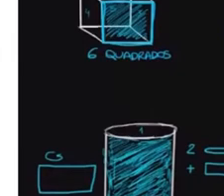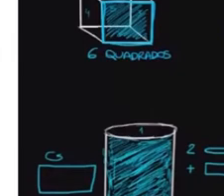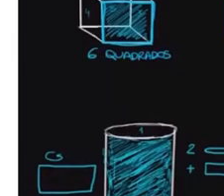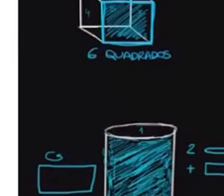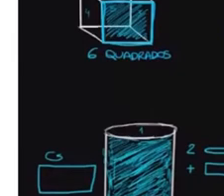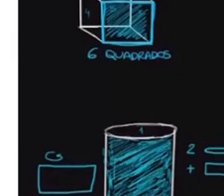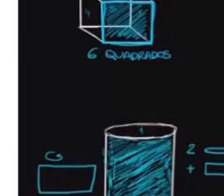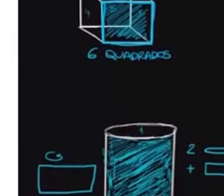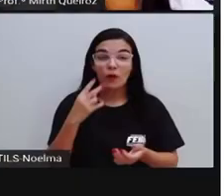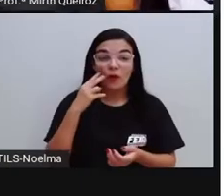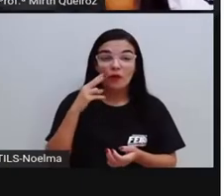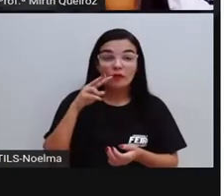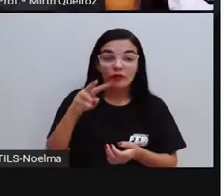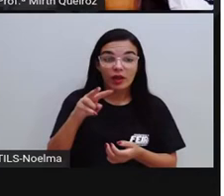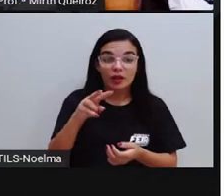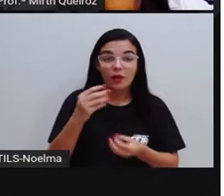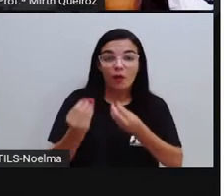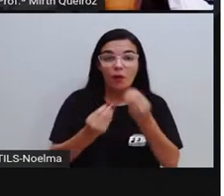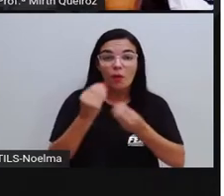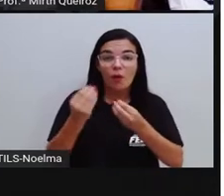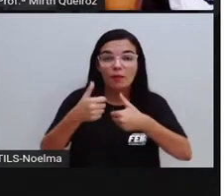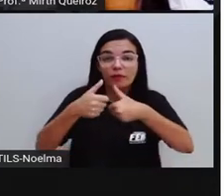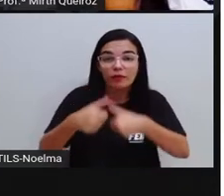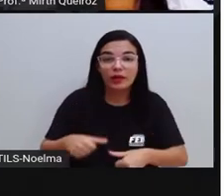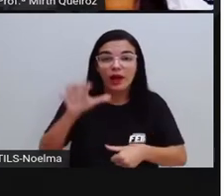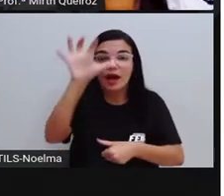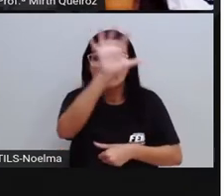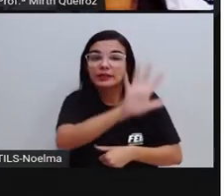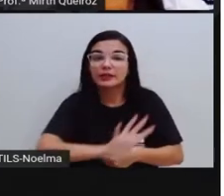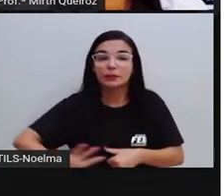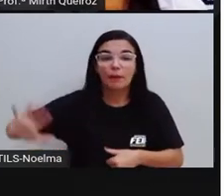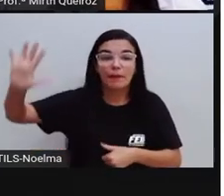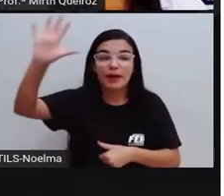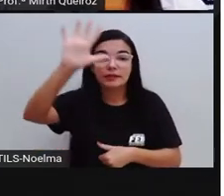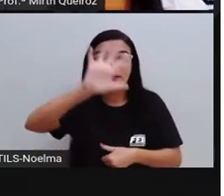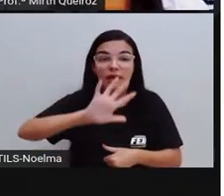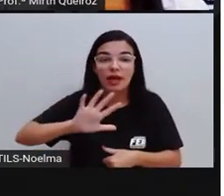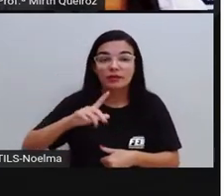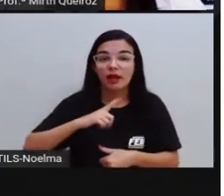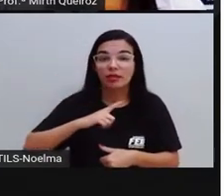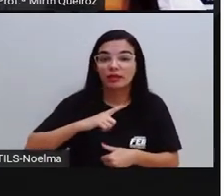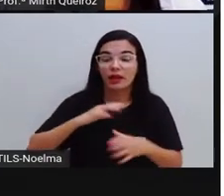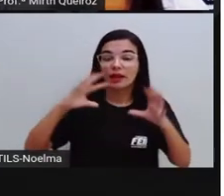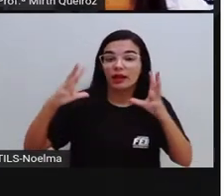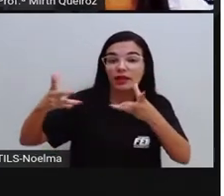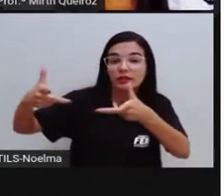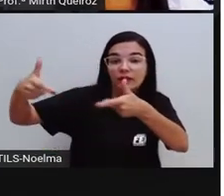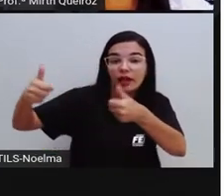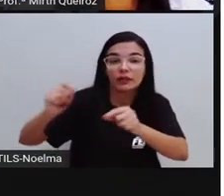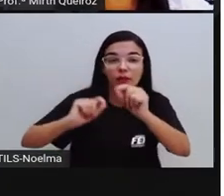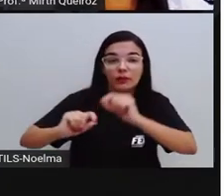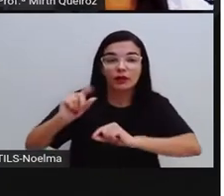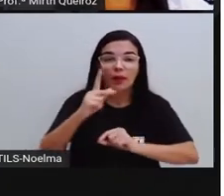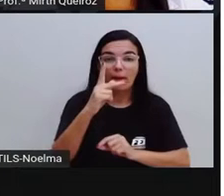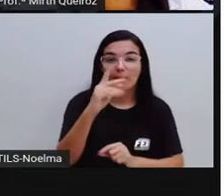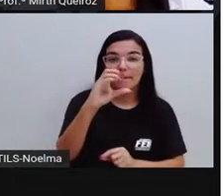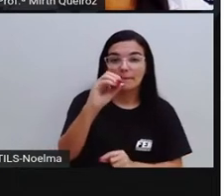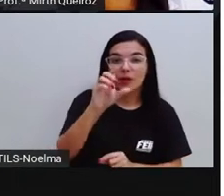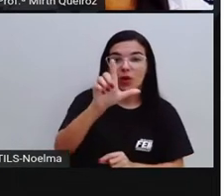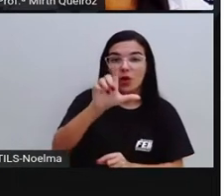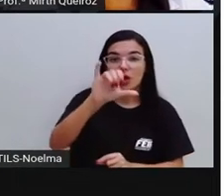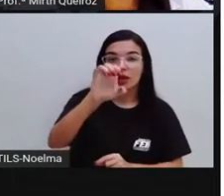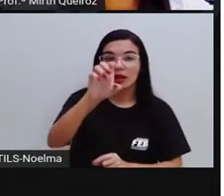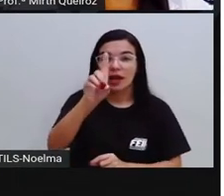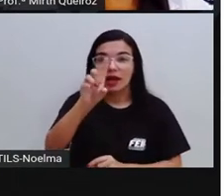o próximo vídeo. Elas podem ser classificadas em poliedros e não poliedros. E vocês, eu acredito, devem ter